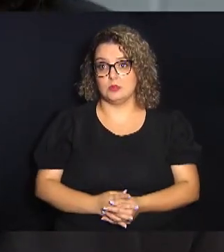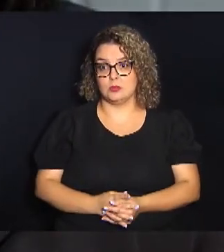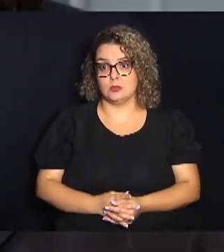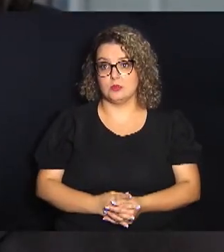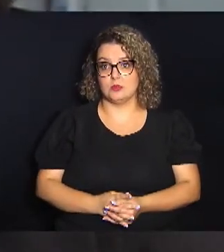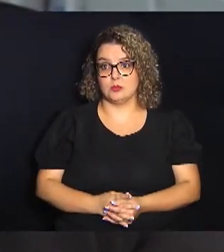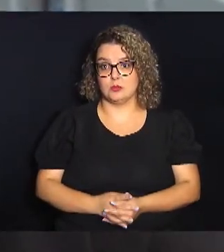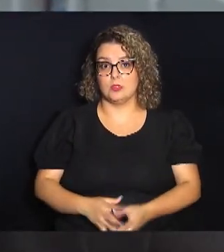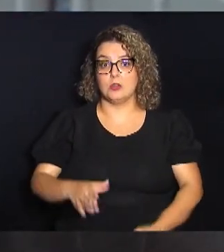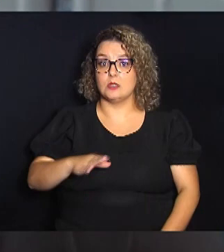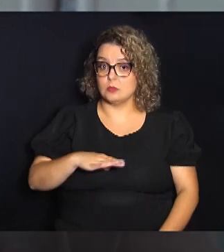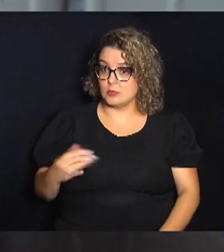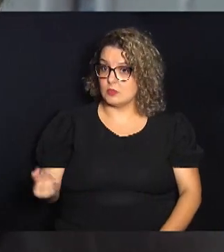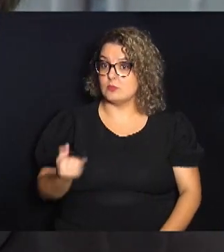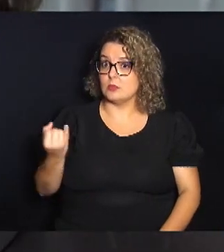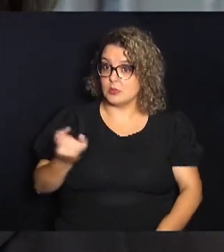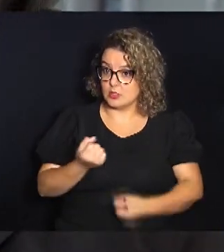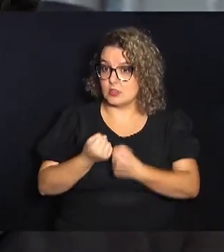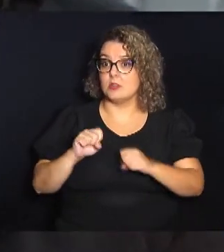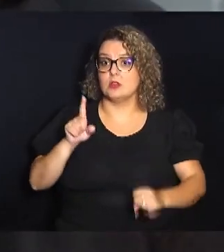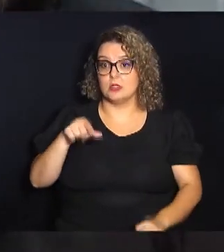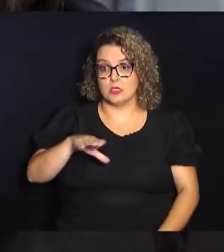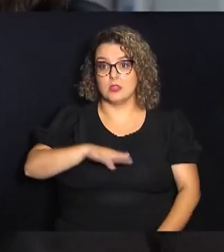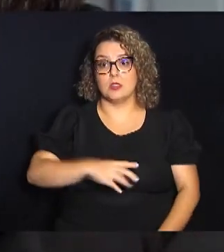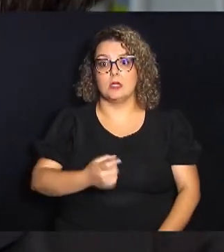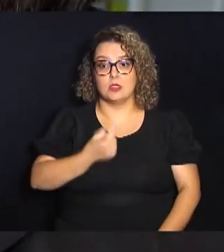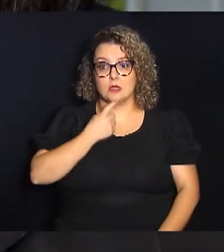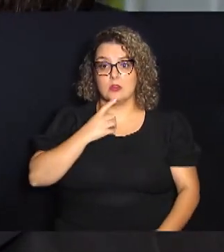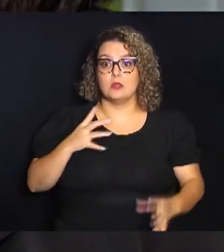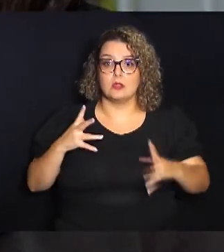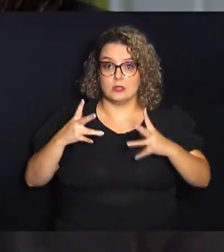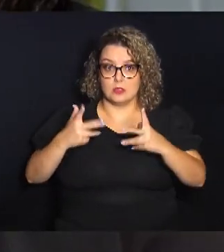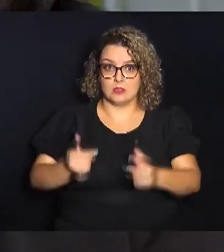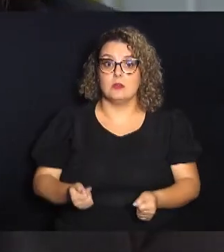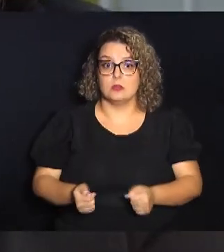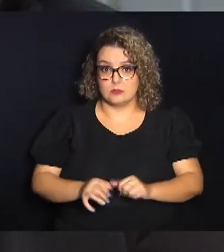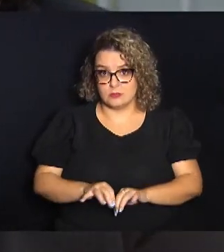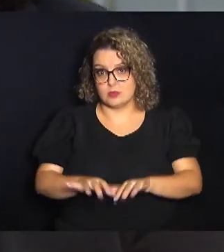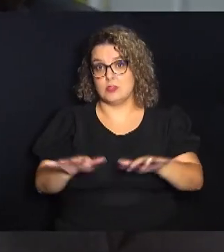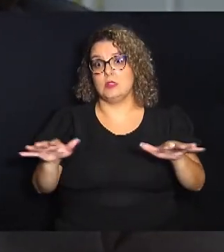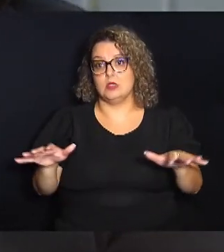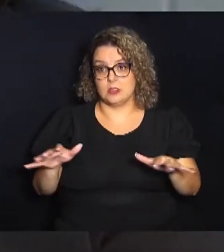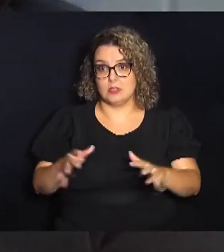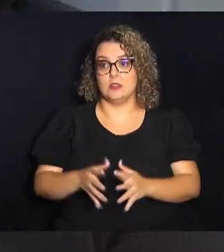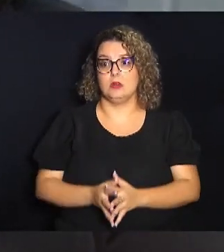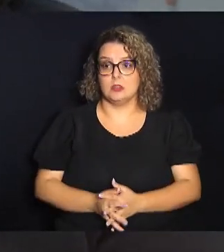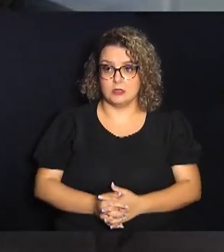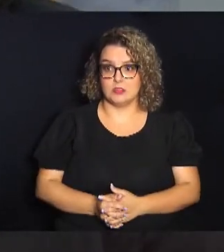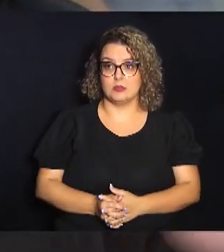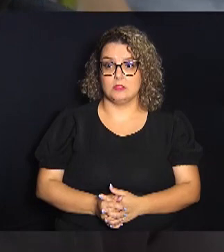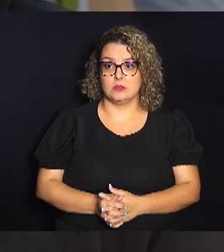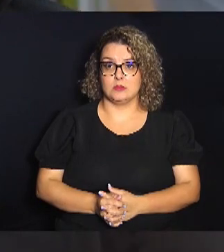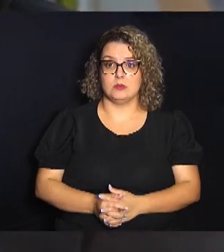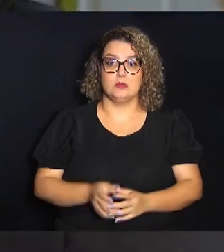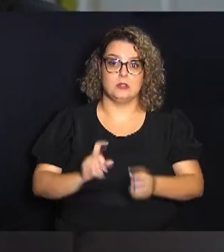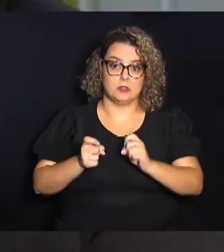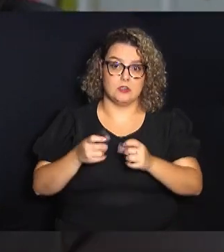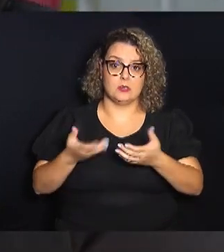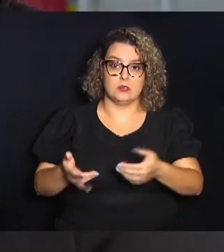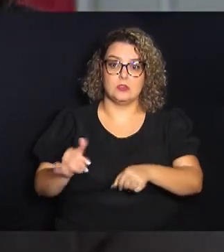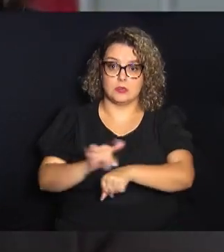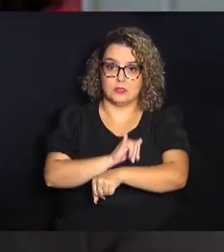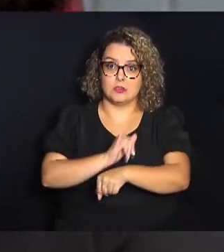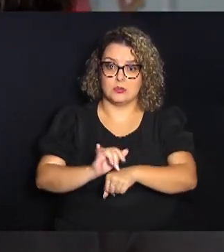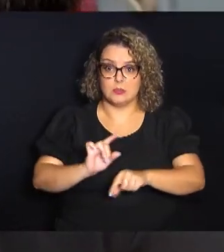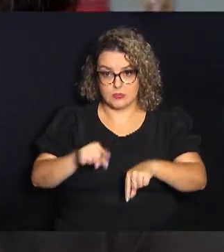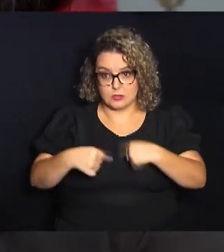um município muito importante, muito grande, que é Campinas e tudo sai daqui, né? Então tudo sai dessa reunião, as estratégias para o